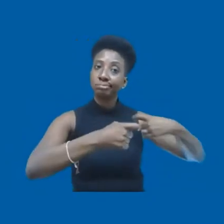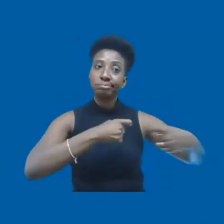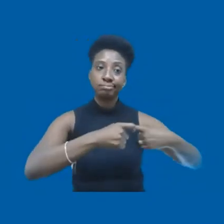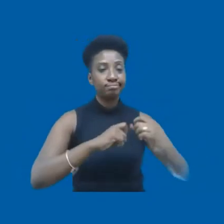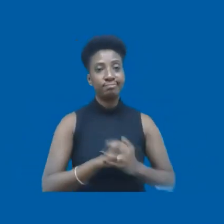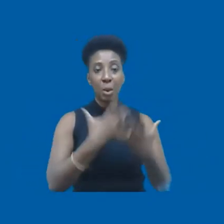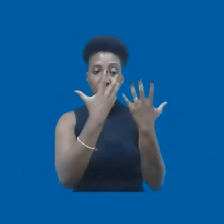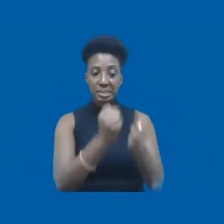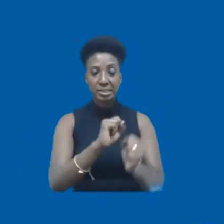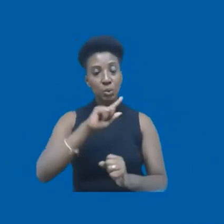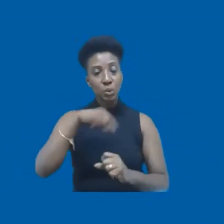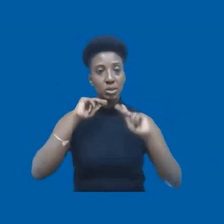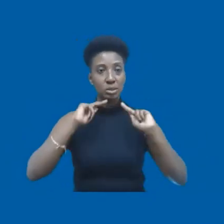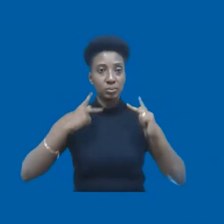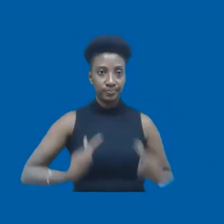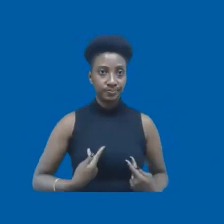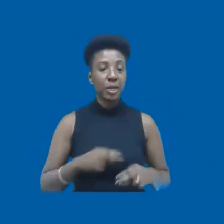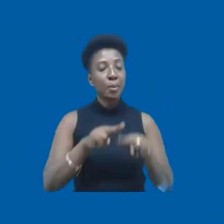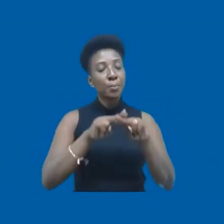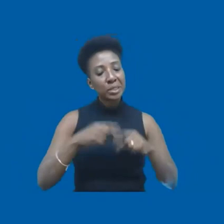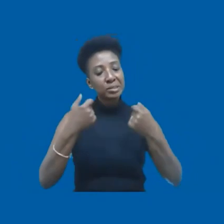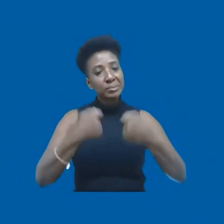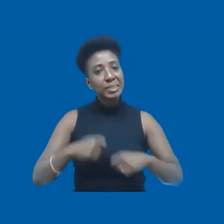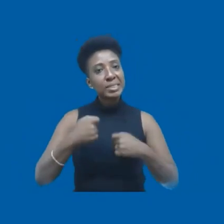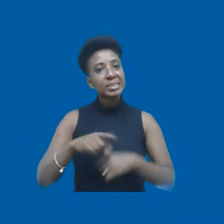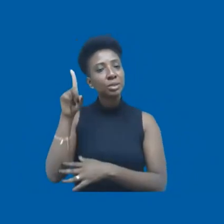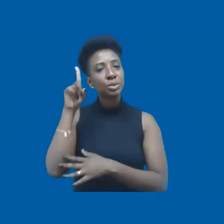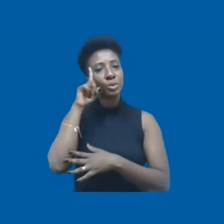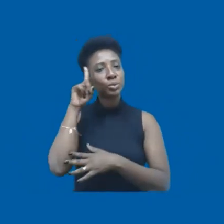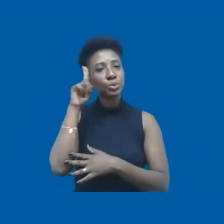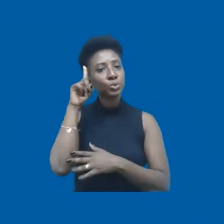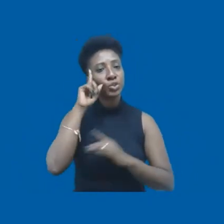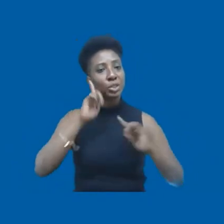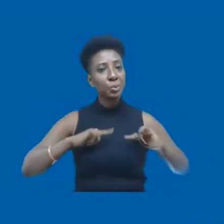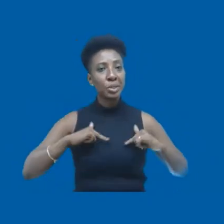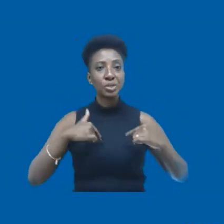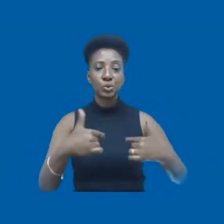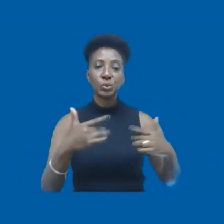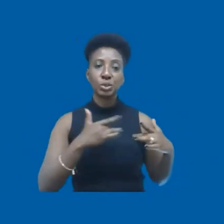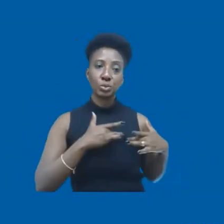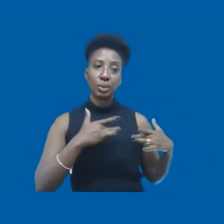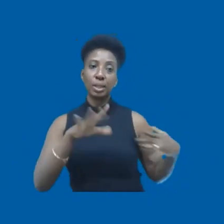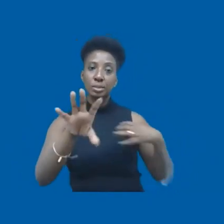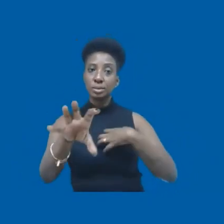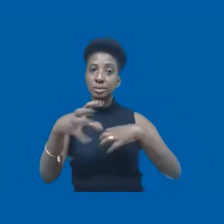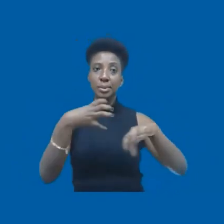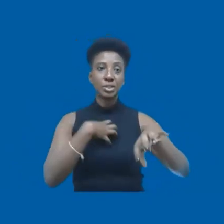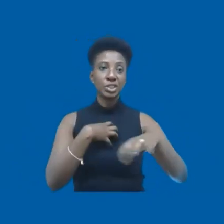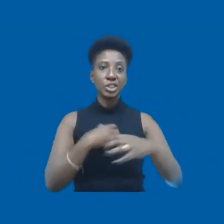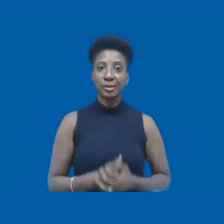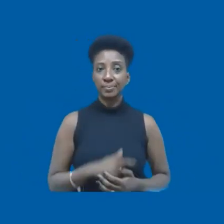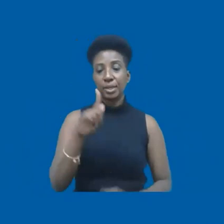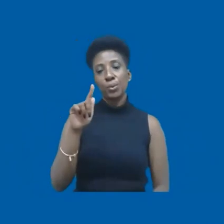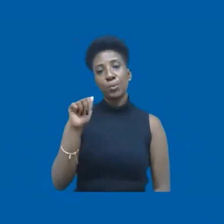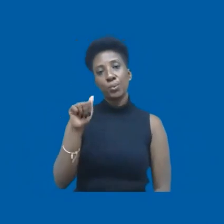seres Vai ter uma caneta na mesa. Nós temos que fazer um exercício diário de solidariedade e de empatia. O Gandhi dizia,